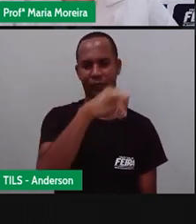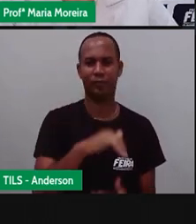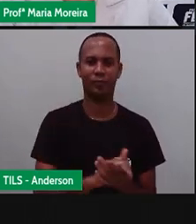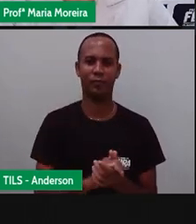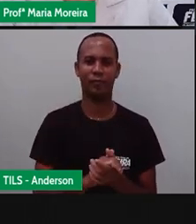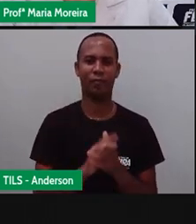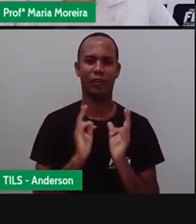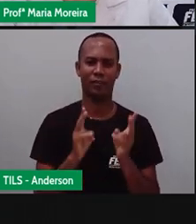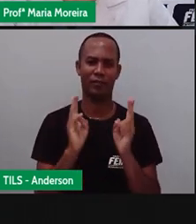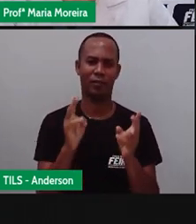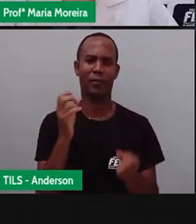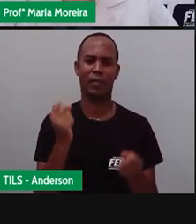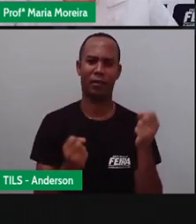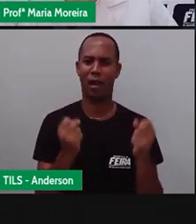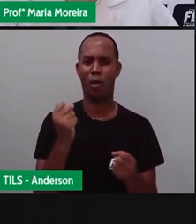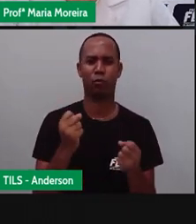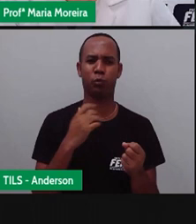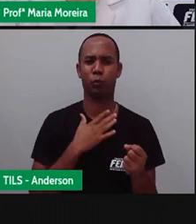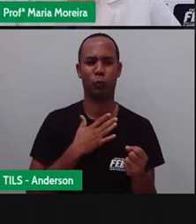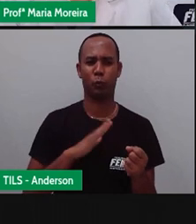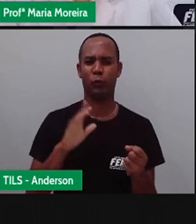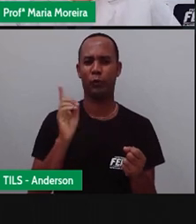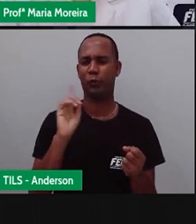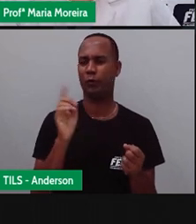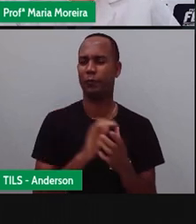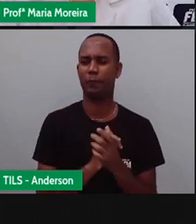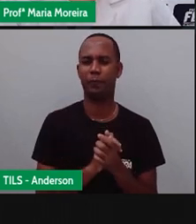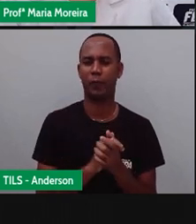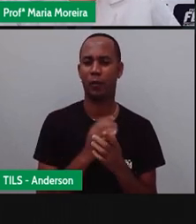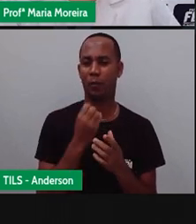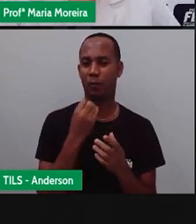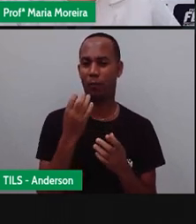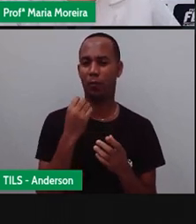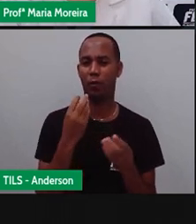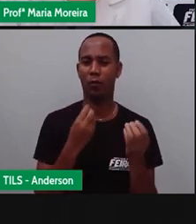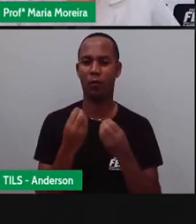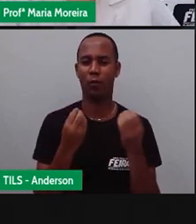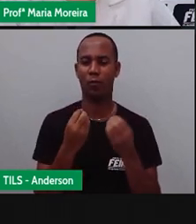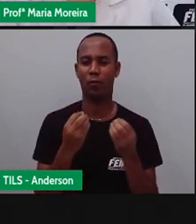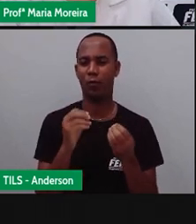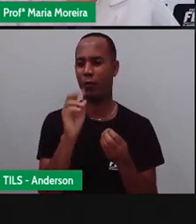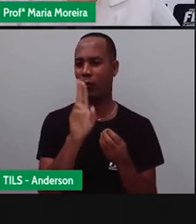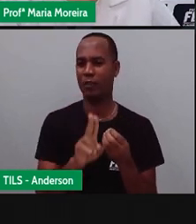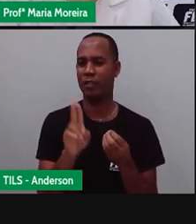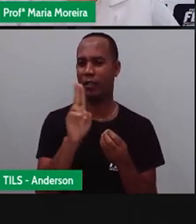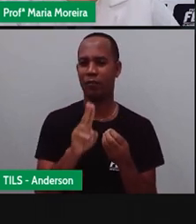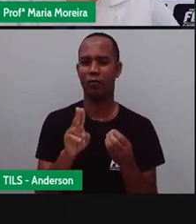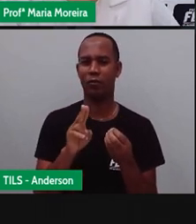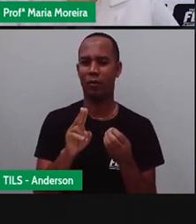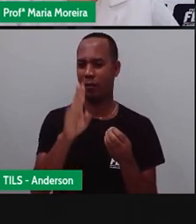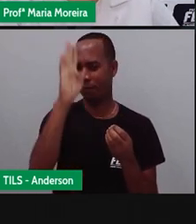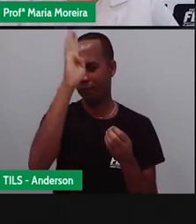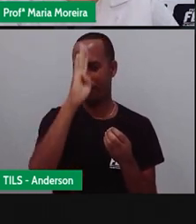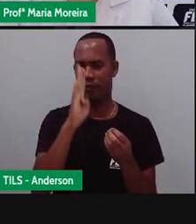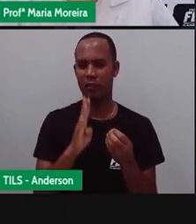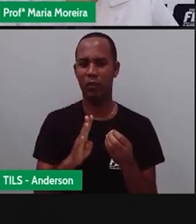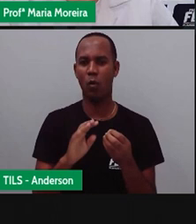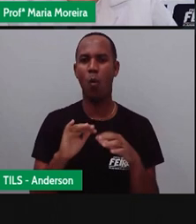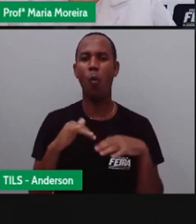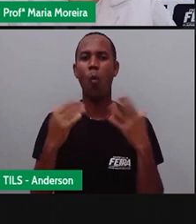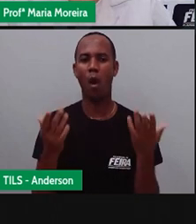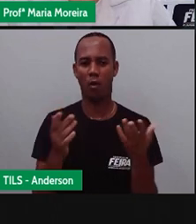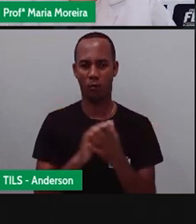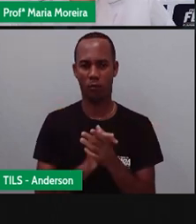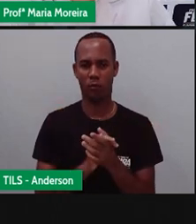dentro do carro do que de avião. Creia. Bom, o meio de transporte mais utilizado no Brasil é o terrestre. Terrestre,